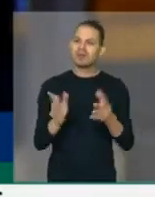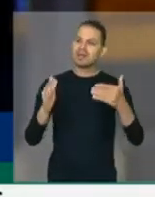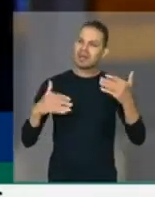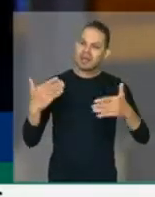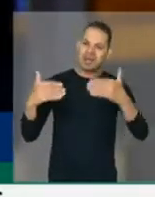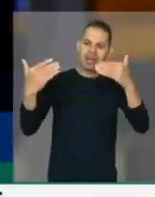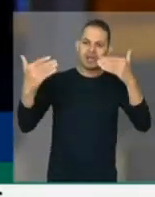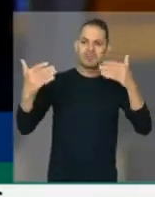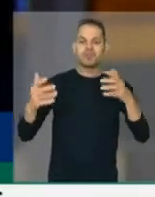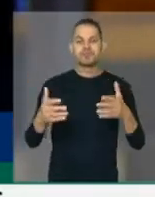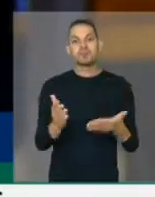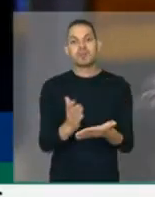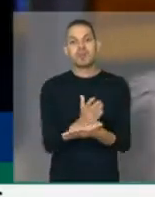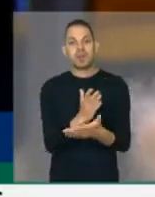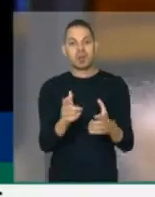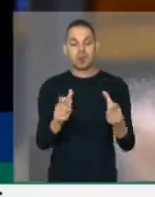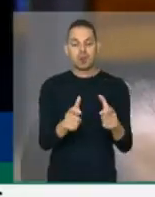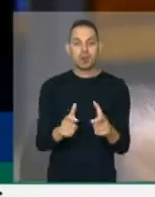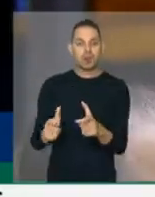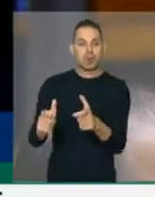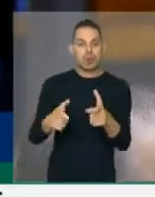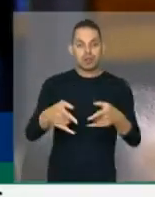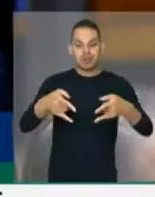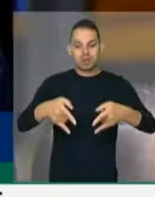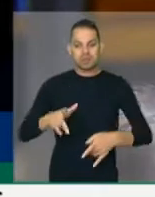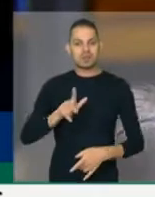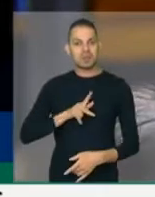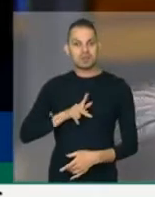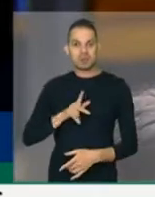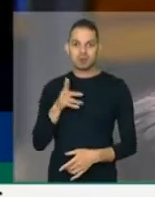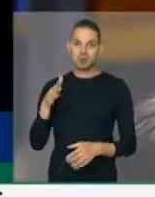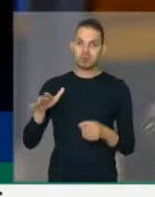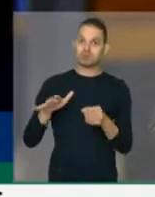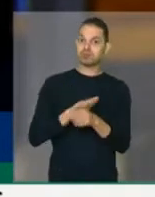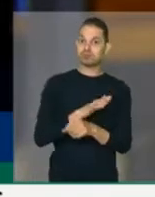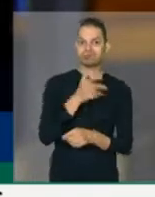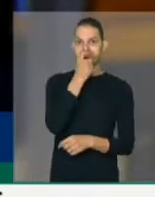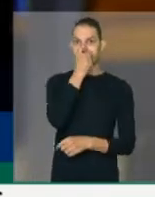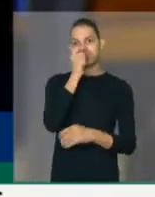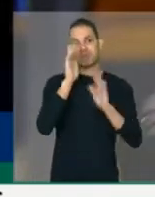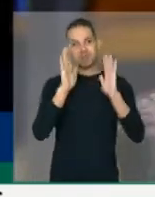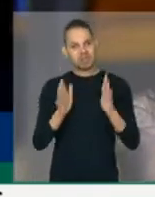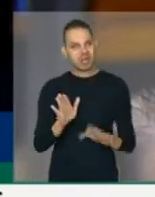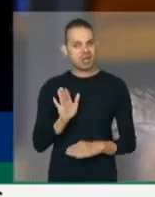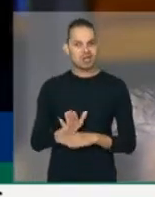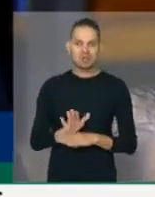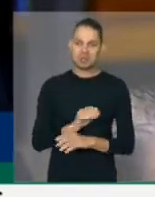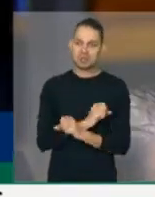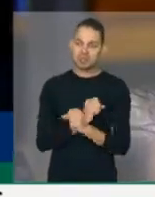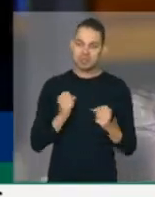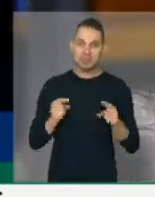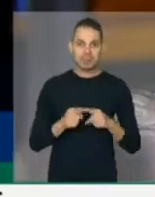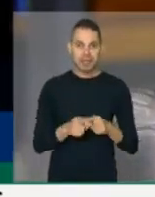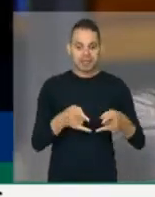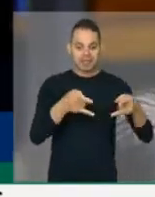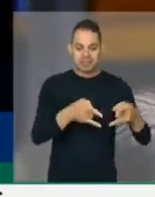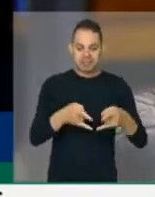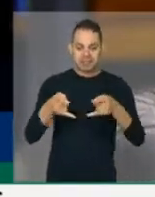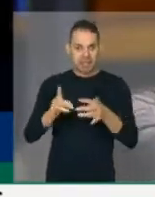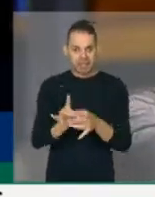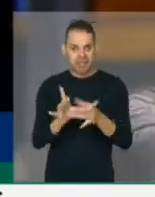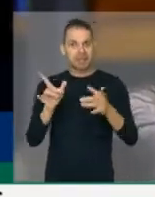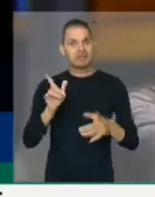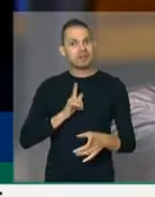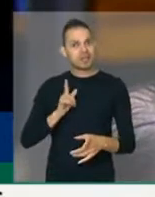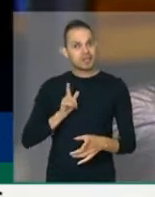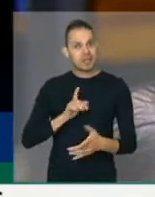os próprios leitos privados já estão lotados, aí obviamente nada vai poder ser ajudado, mas aonde tiver realmente livre, deixa tomada a